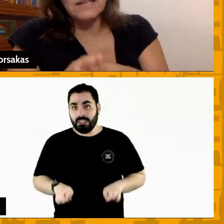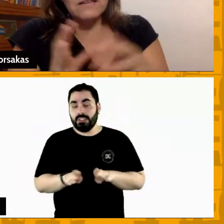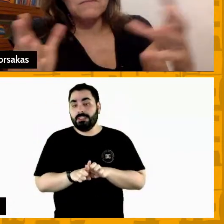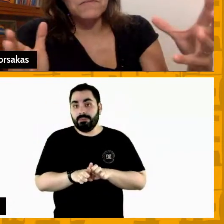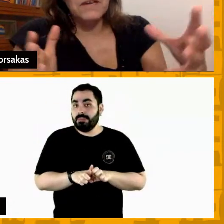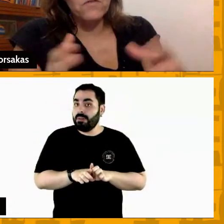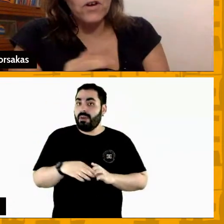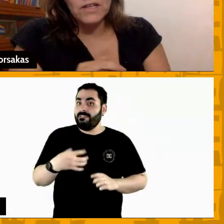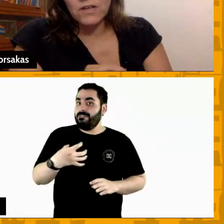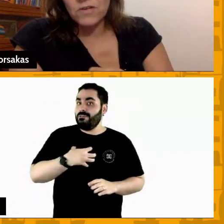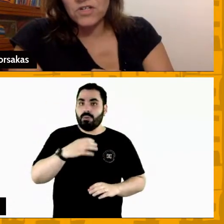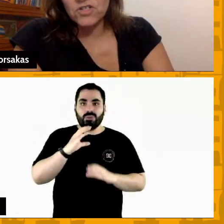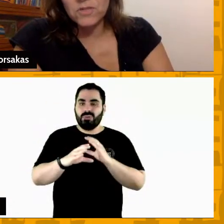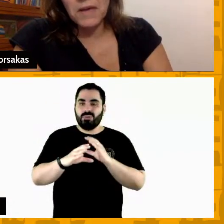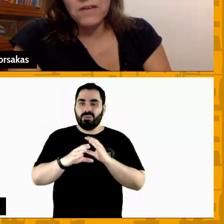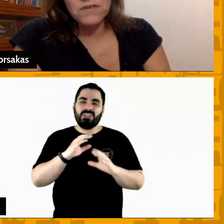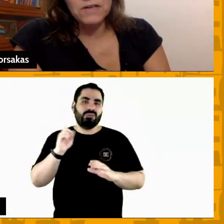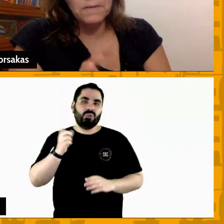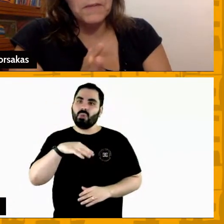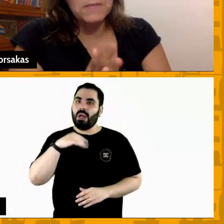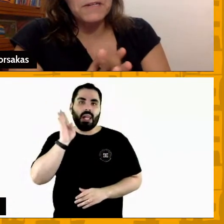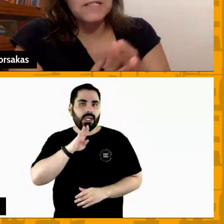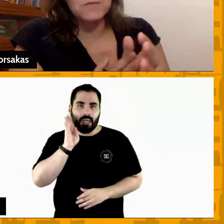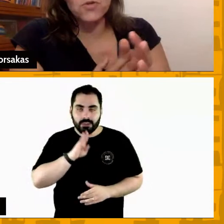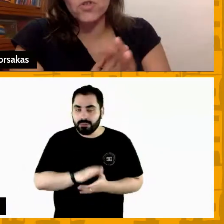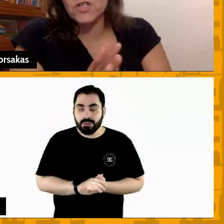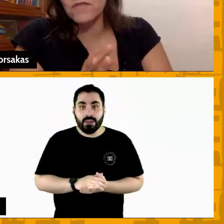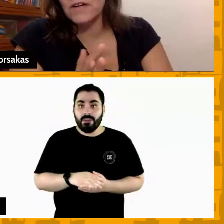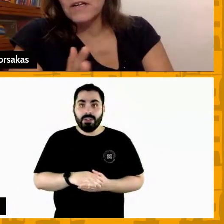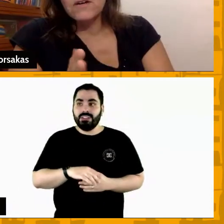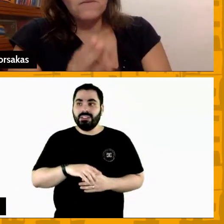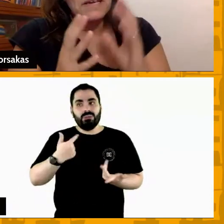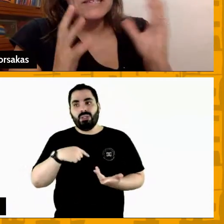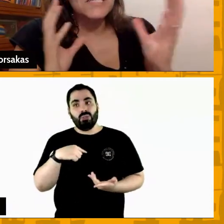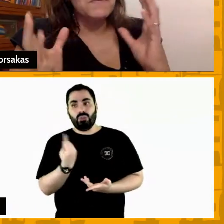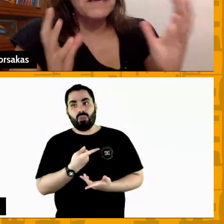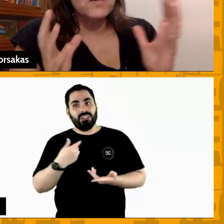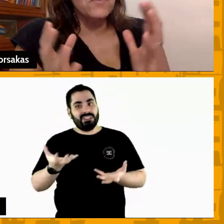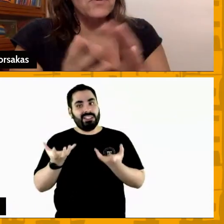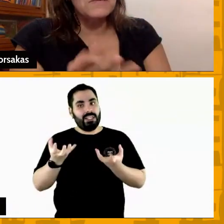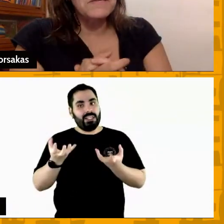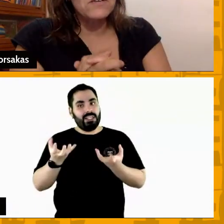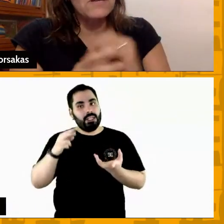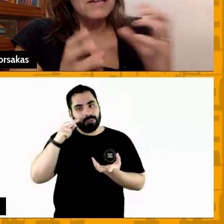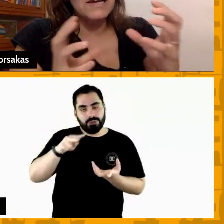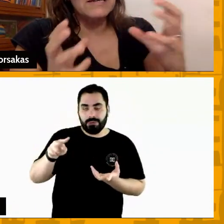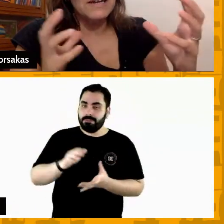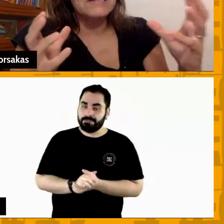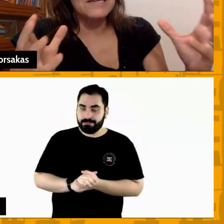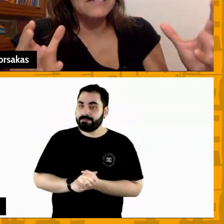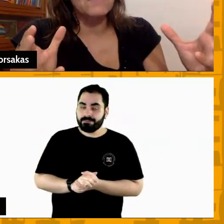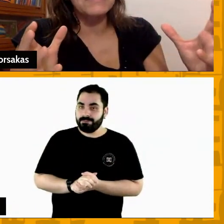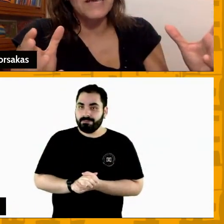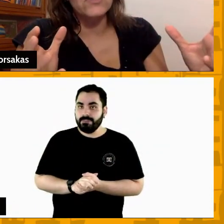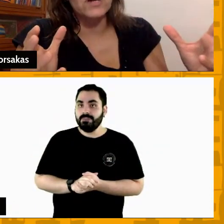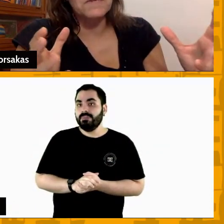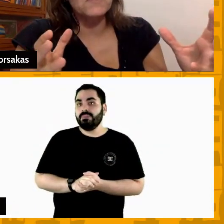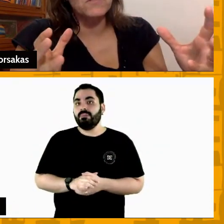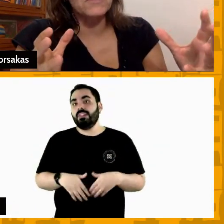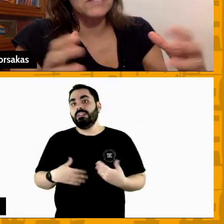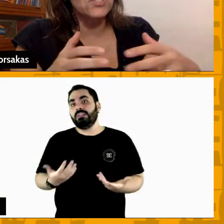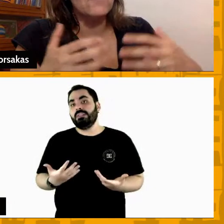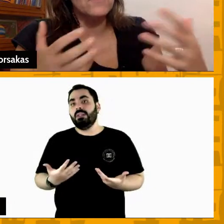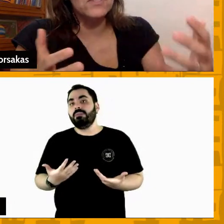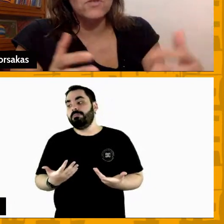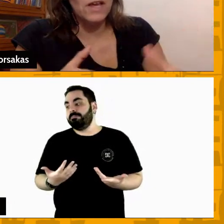bacana fora daquilo que a gente espera ver na experiência esportiva o vocês pensam um pouco